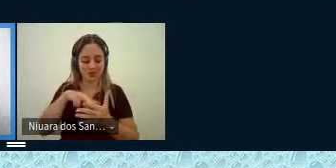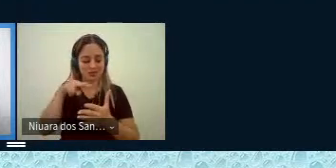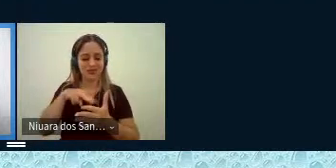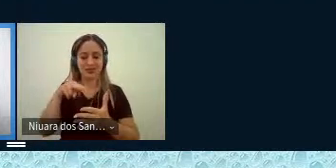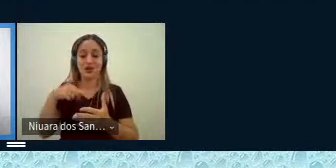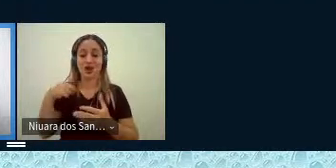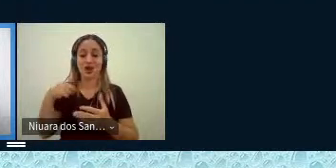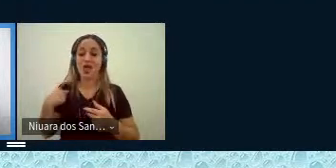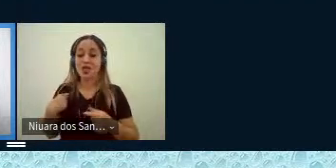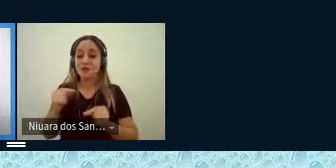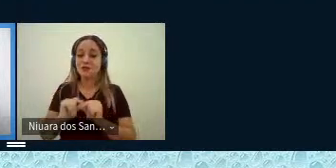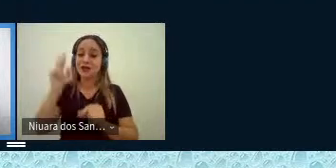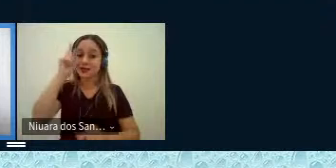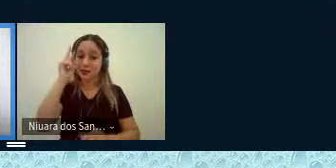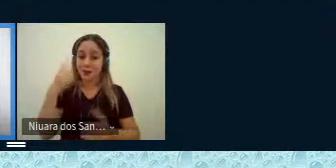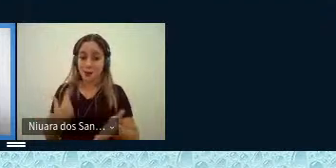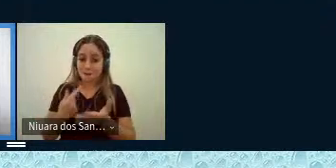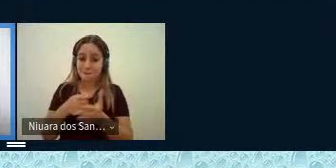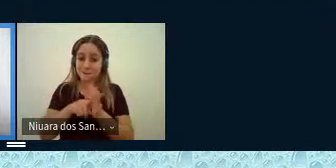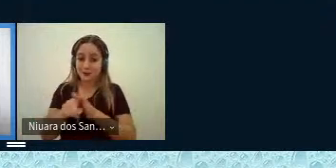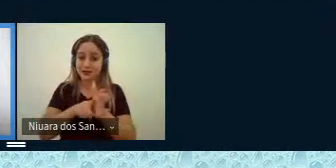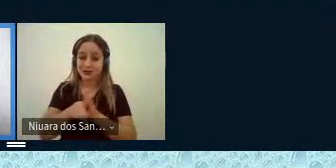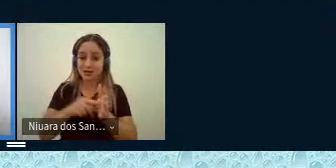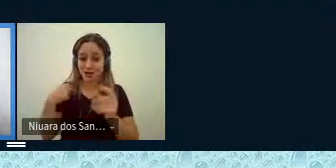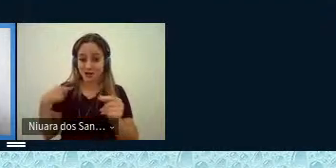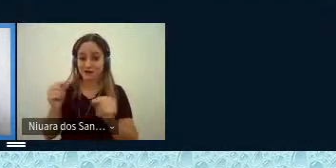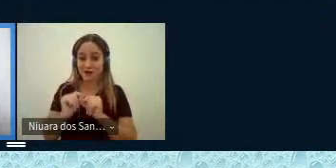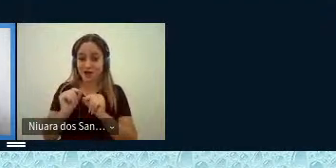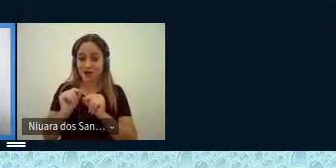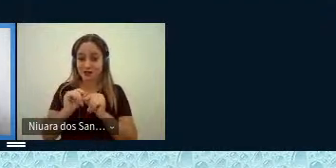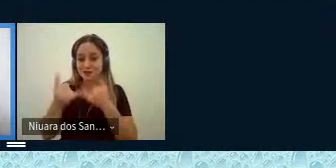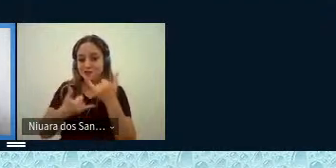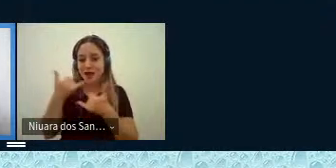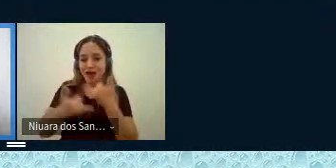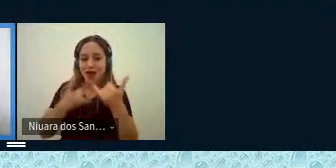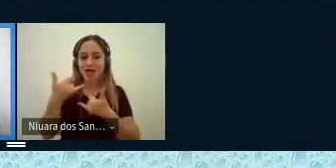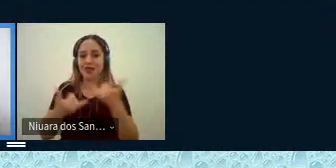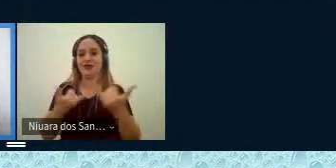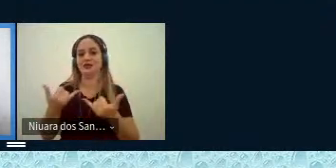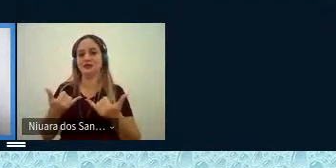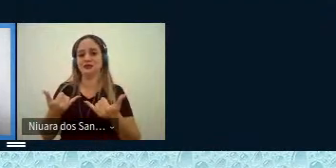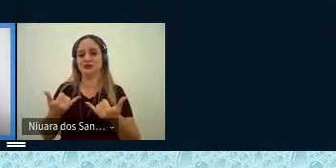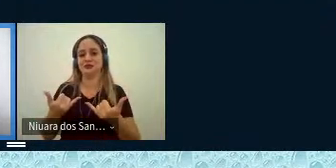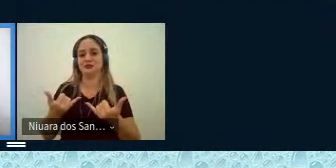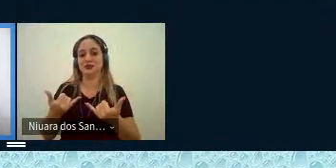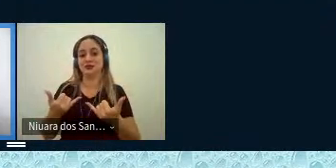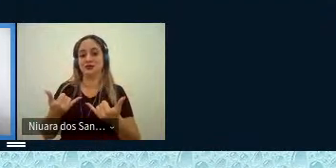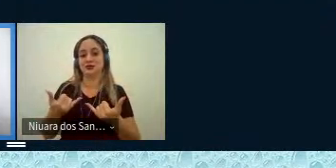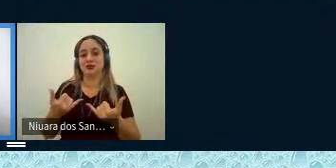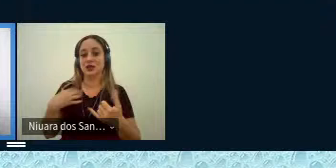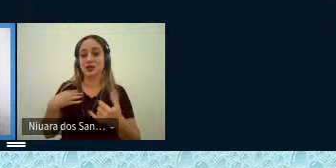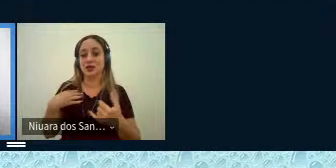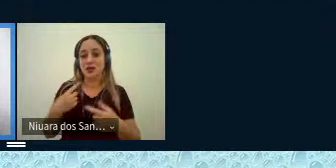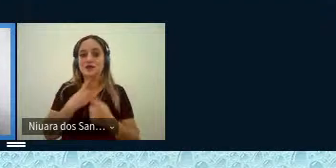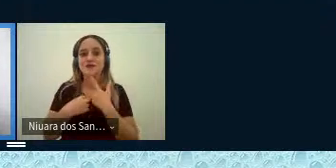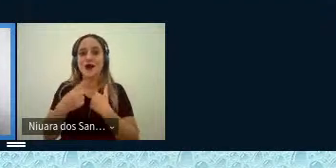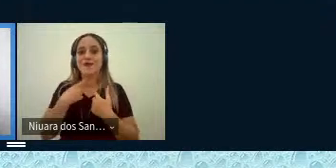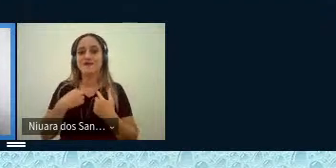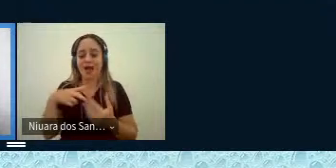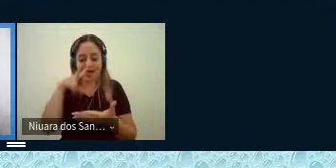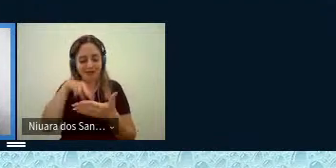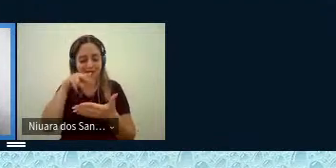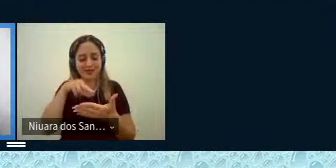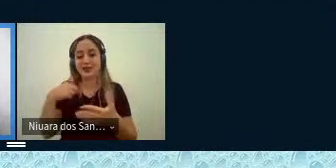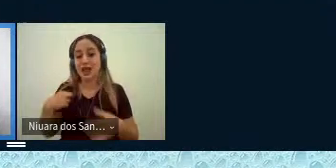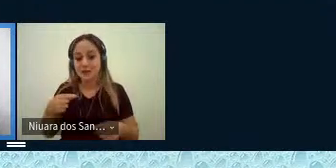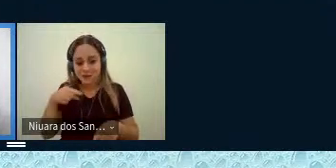de que eu faço também jogos brinquedos que dizem novamente o interesse da leitura e